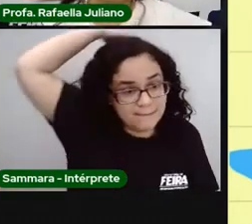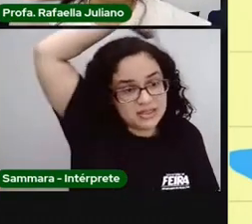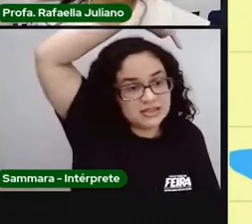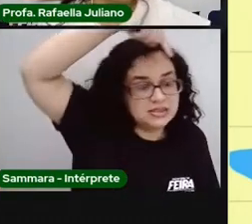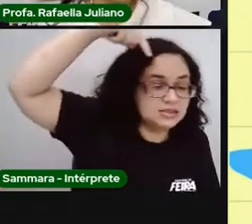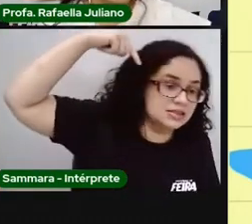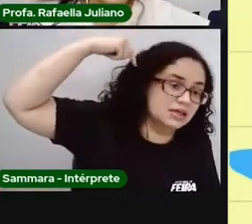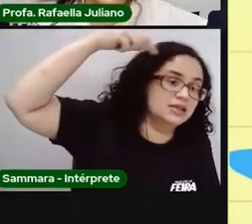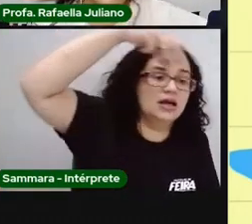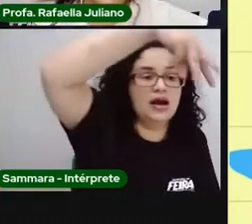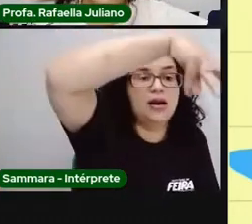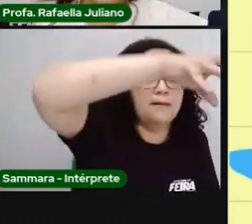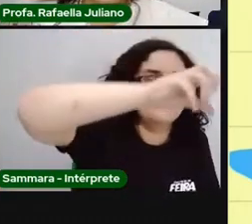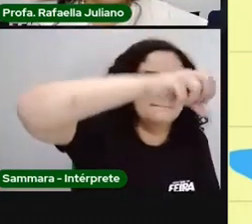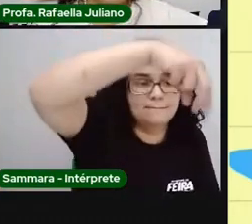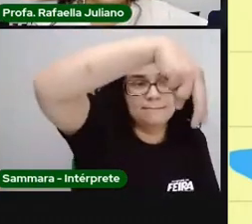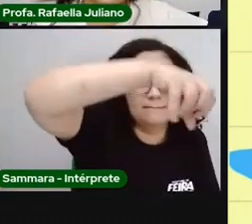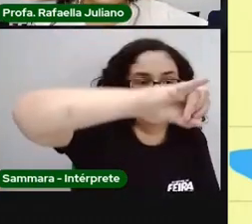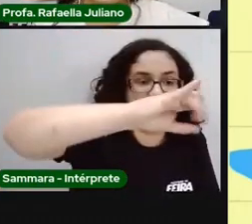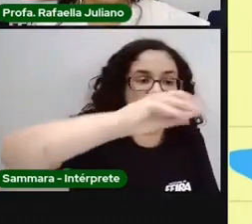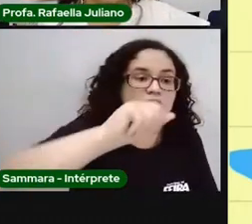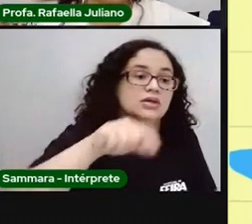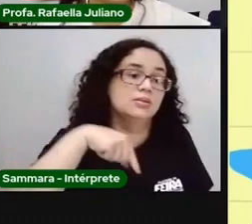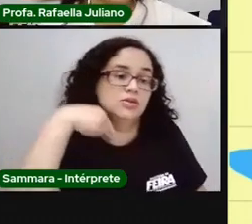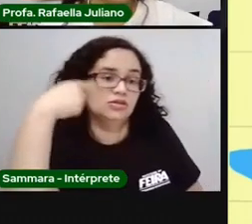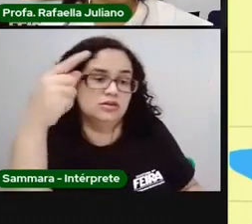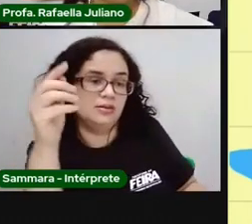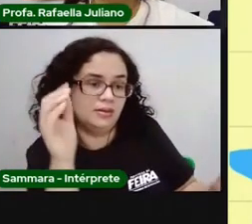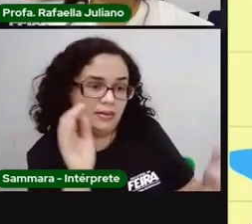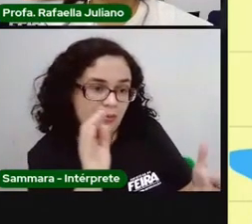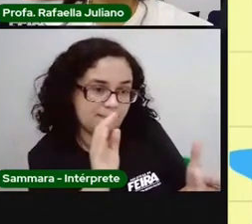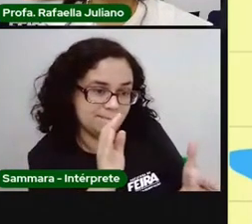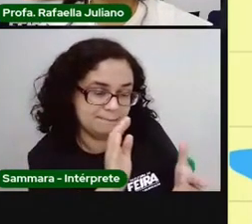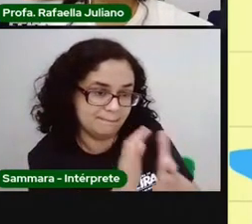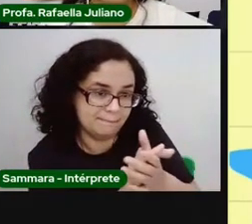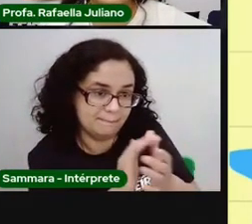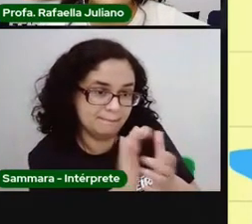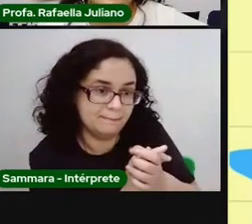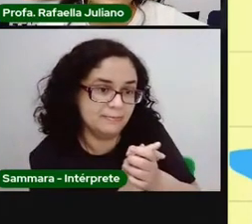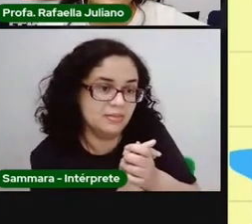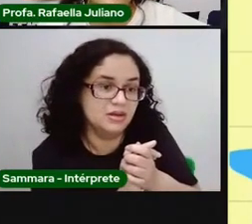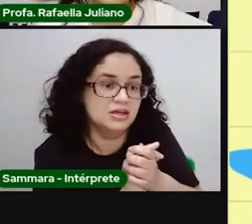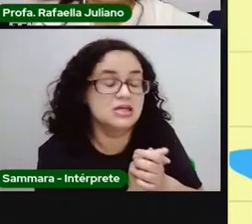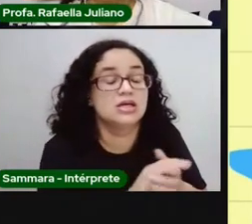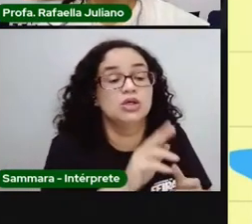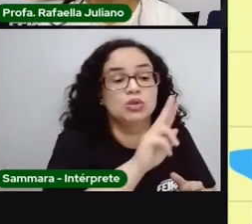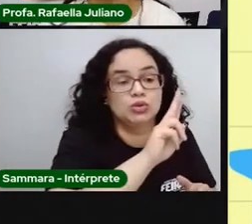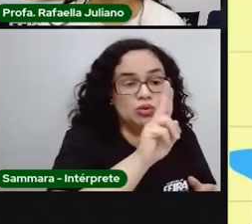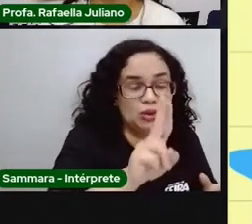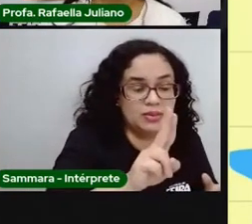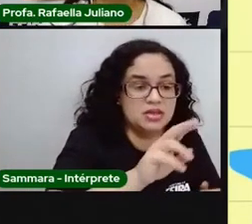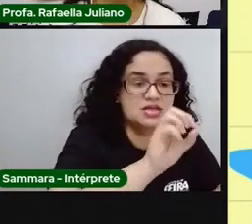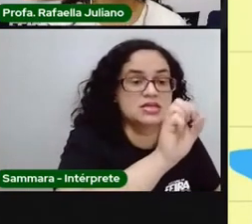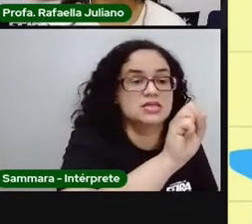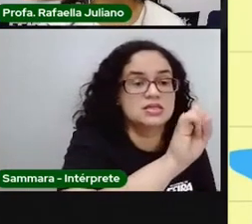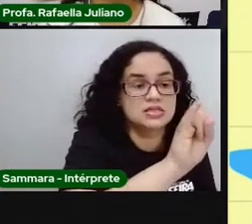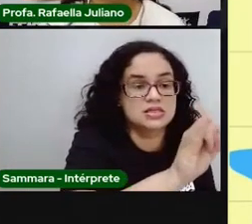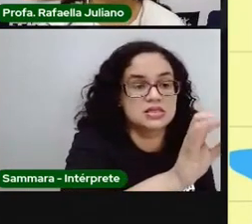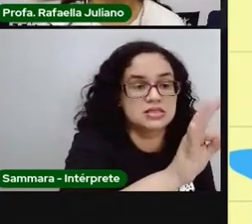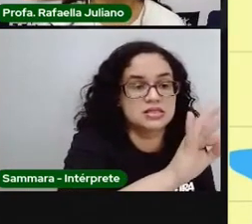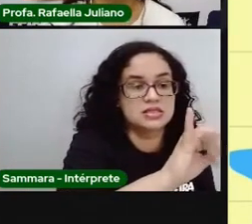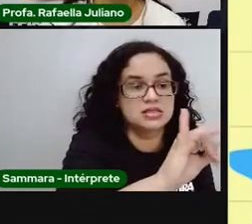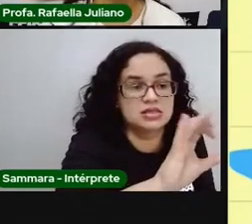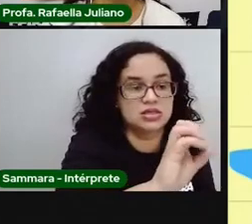que Pro Rafa ficou adulta e se casou, a gente foi morar num bairro chamado Sítio Novo. E vocês sabiam que eu tive a